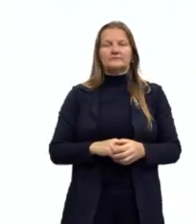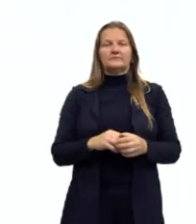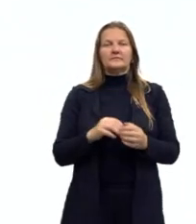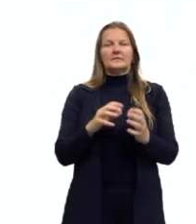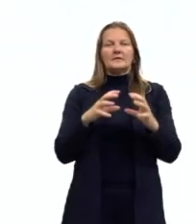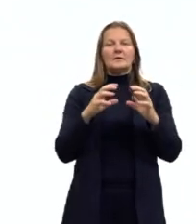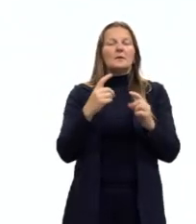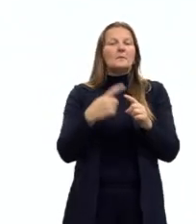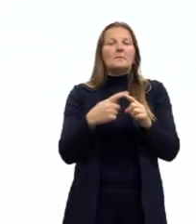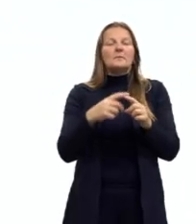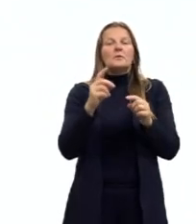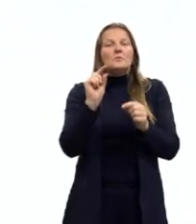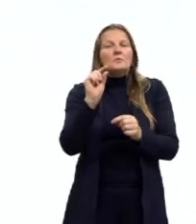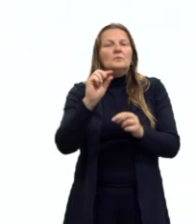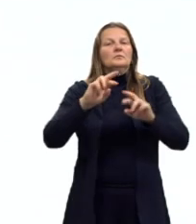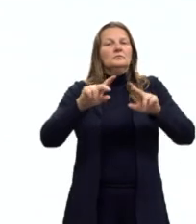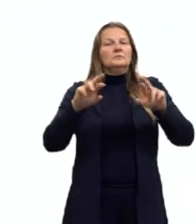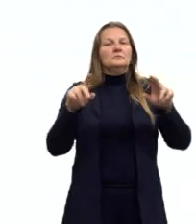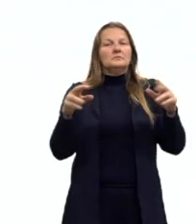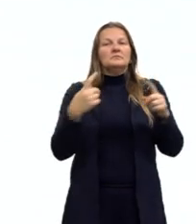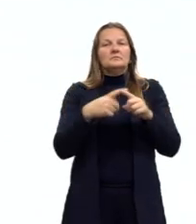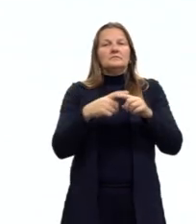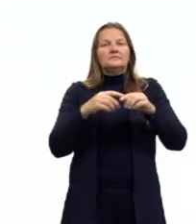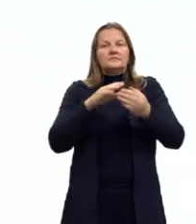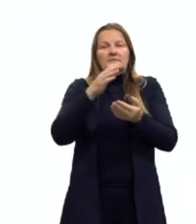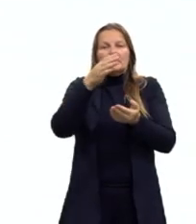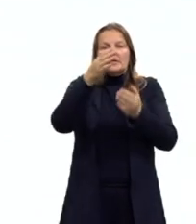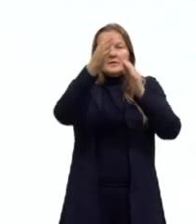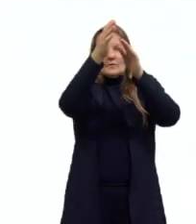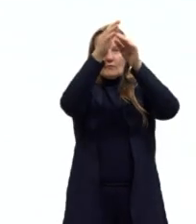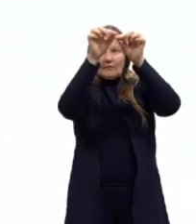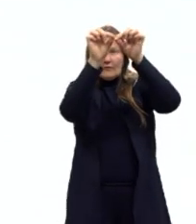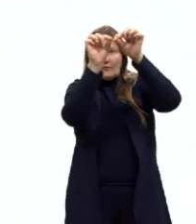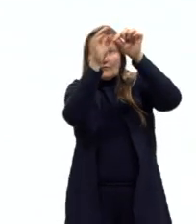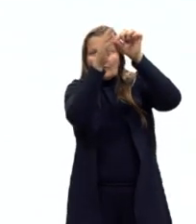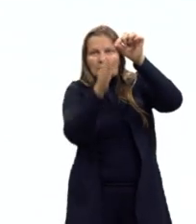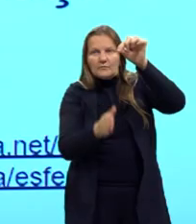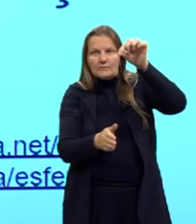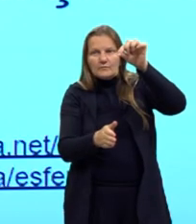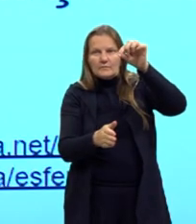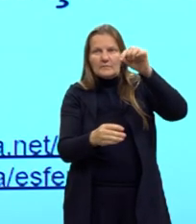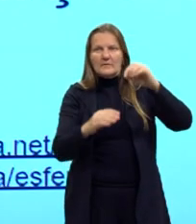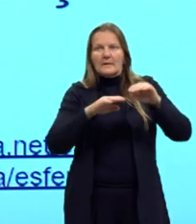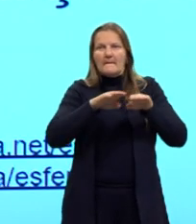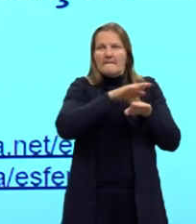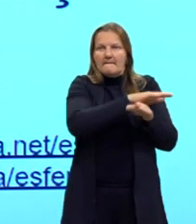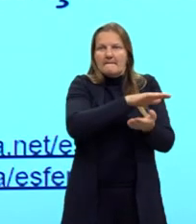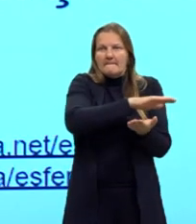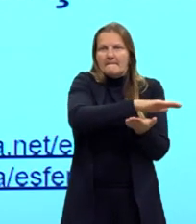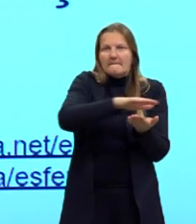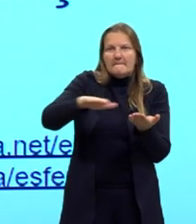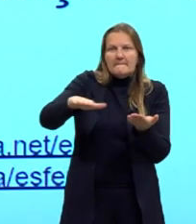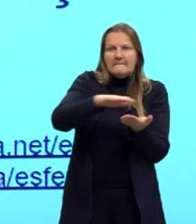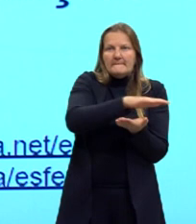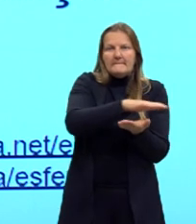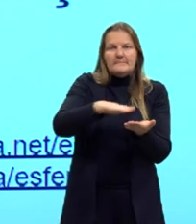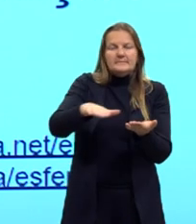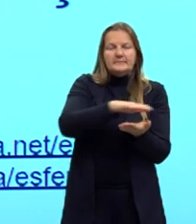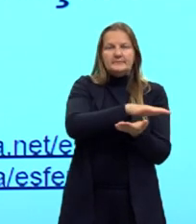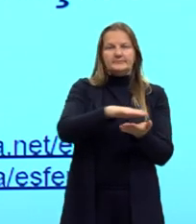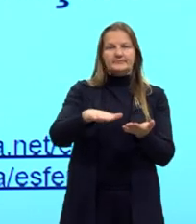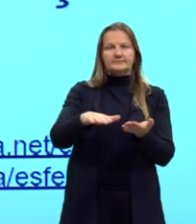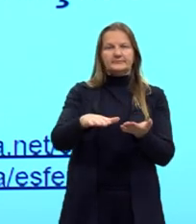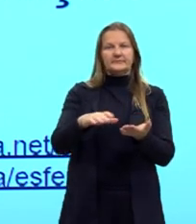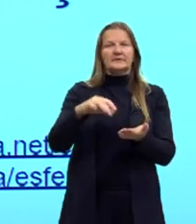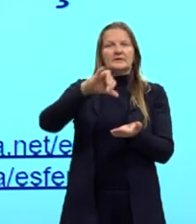meridiano é o único que vai diferenciar, porque é o corte feito na vertical. Paralelo e Equador são cortes horizontais,